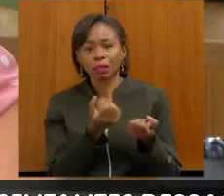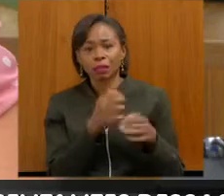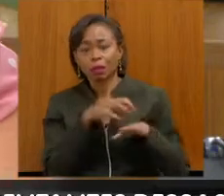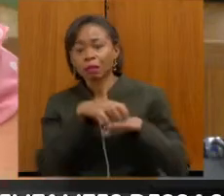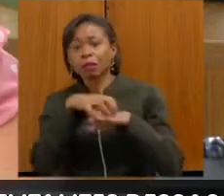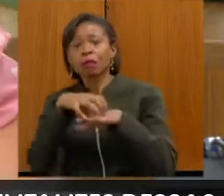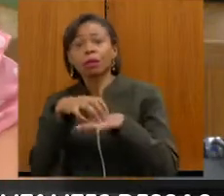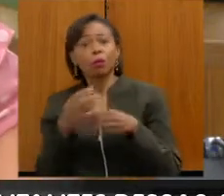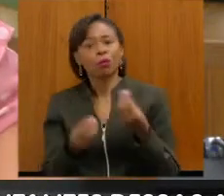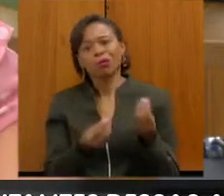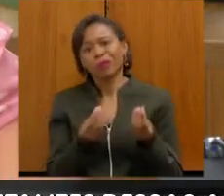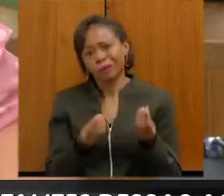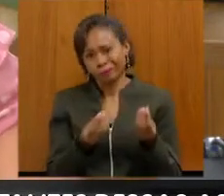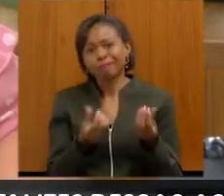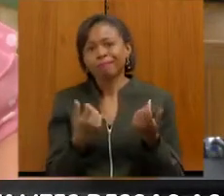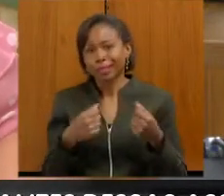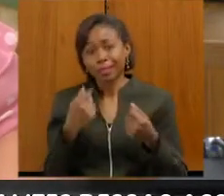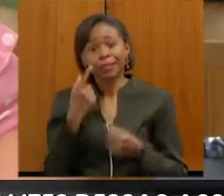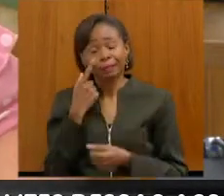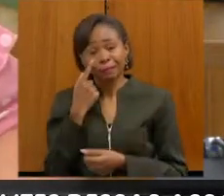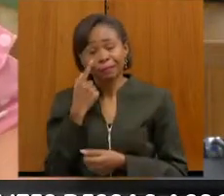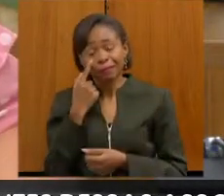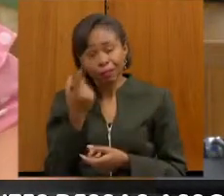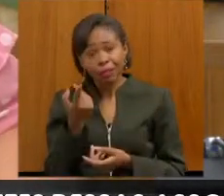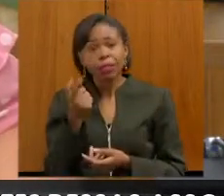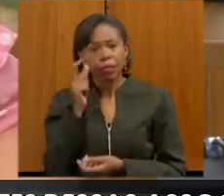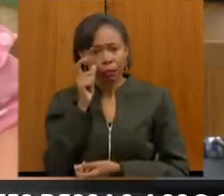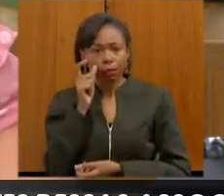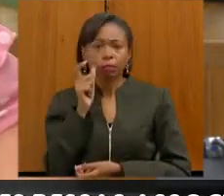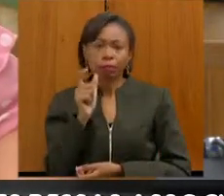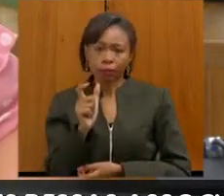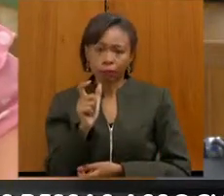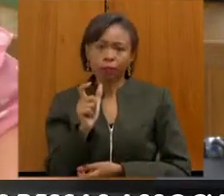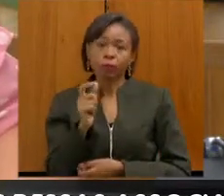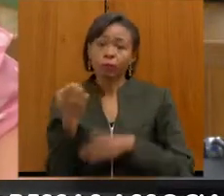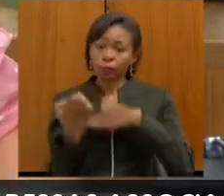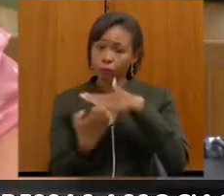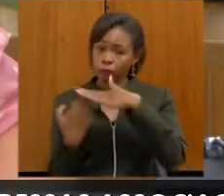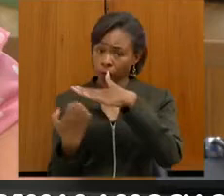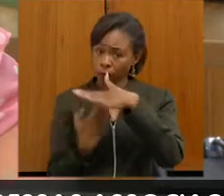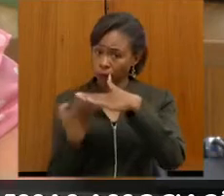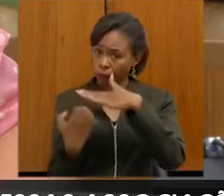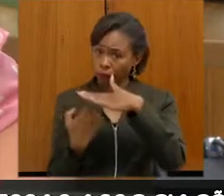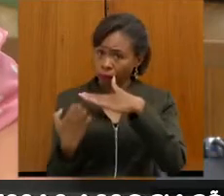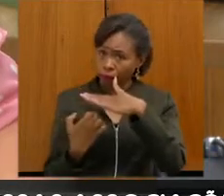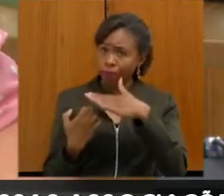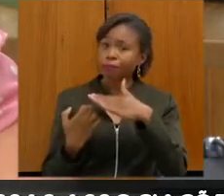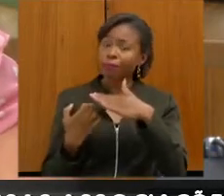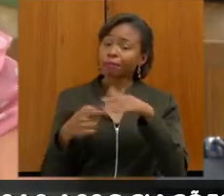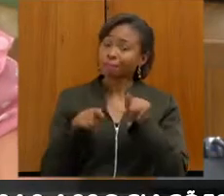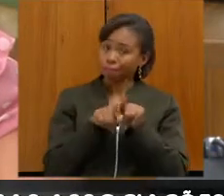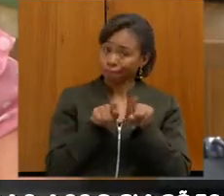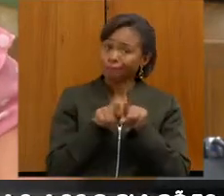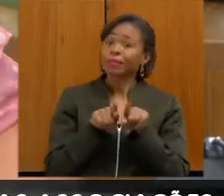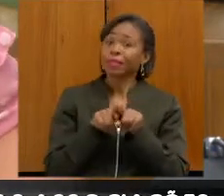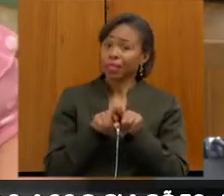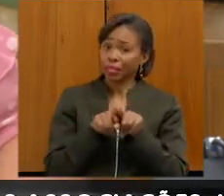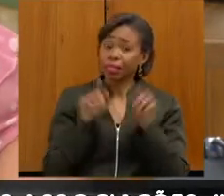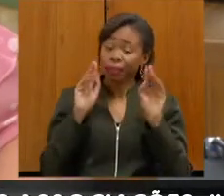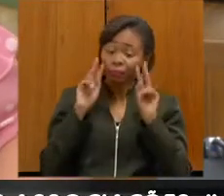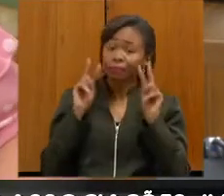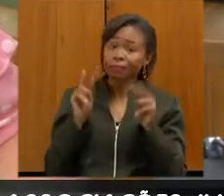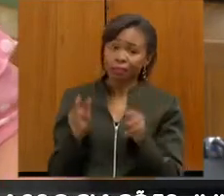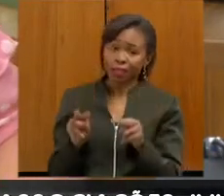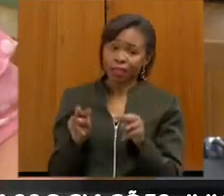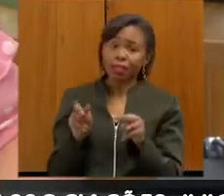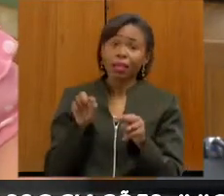Eu acho muito interessante, acho que as empresas também têm que olhar ao lado das empresas, porque as empresas